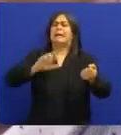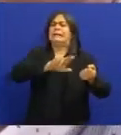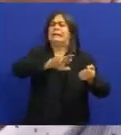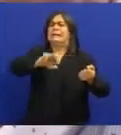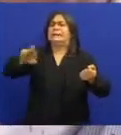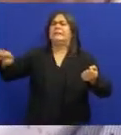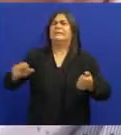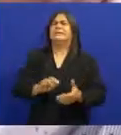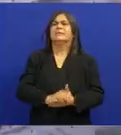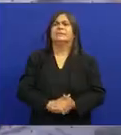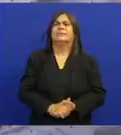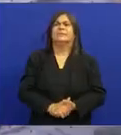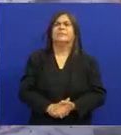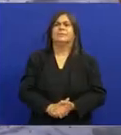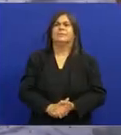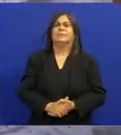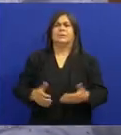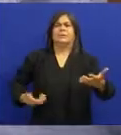Automóveis